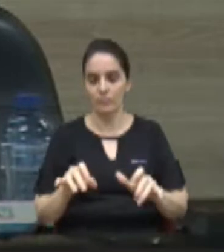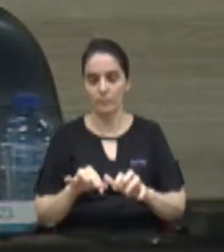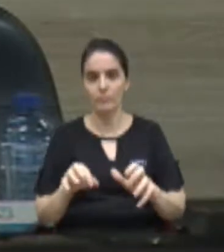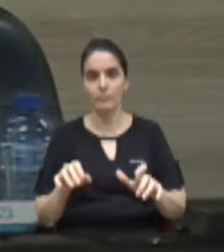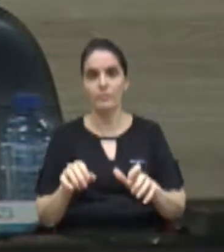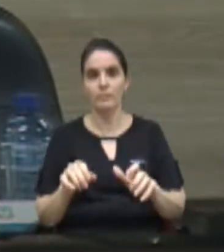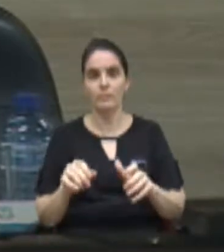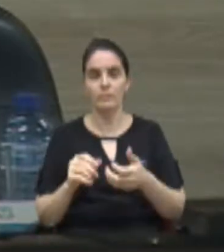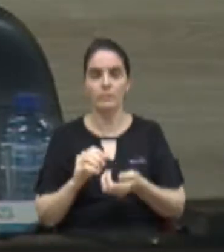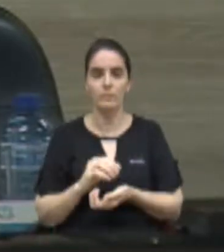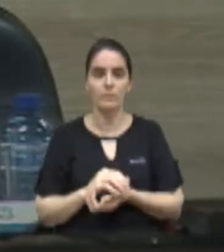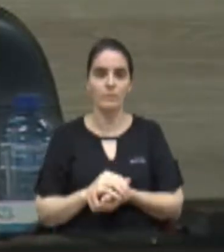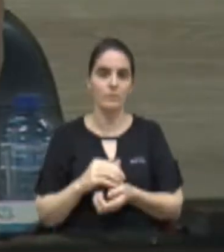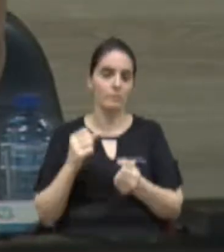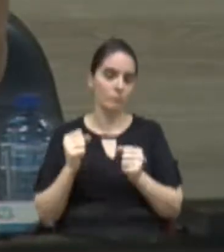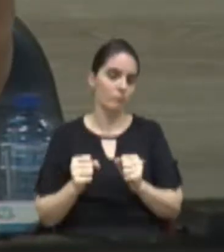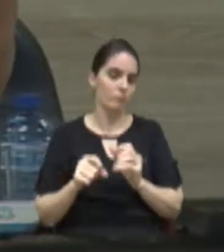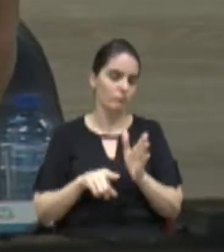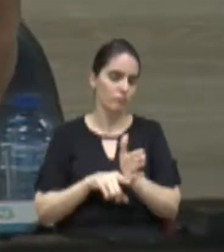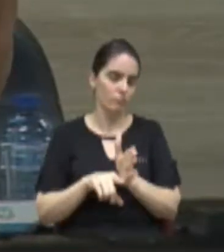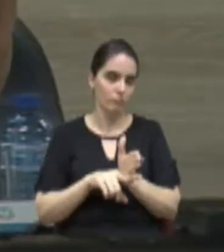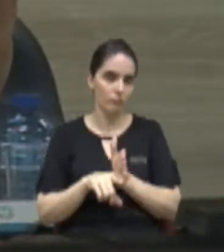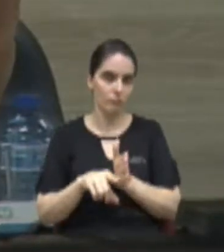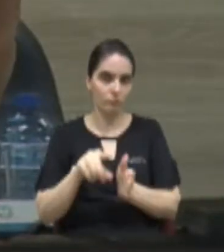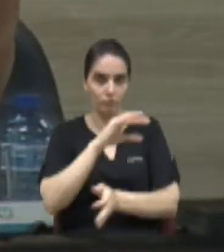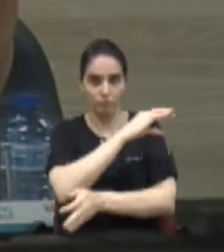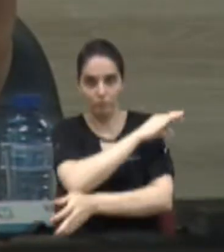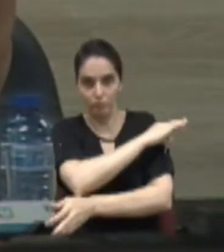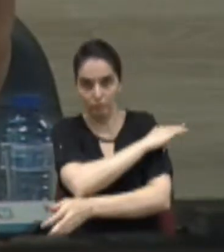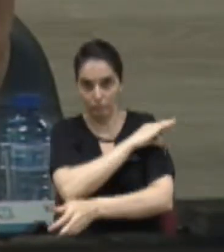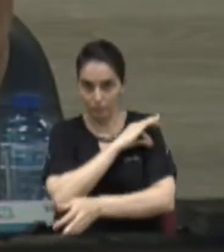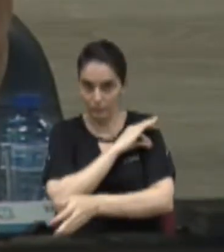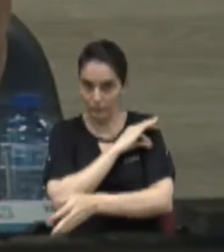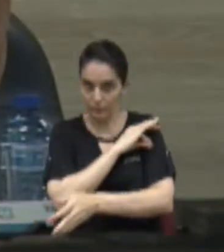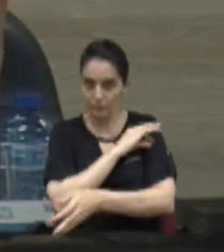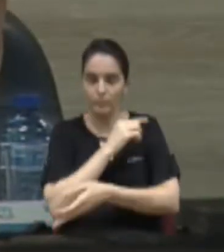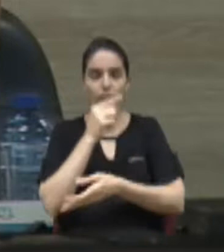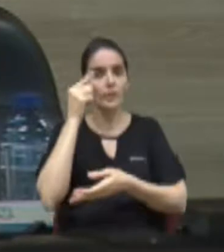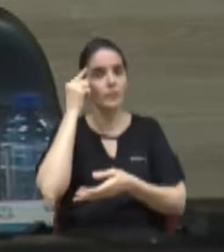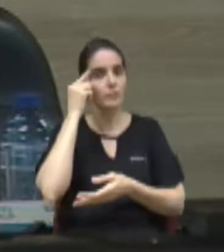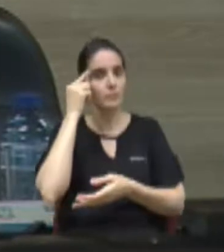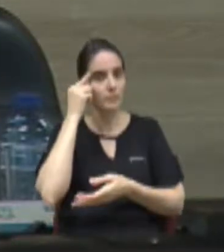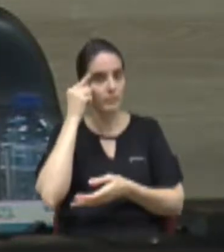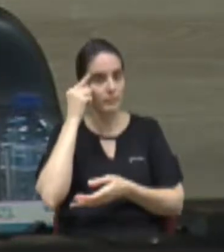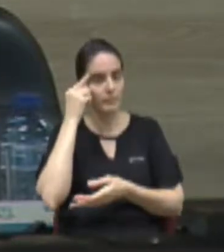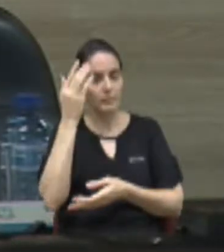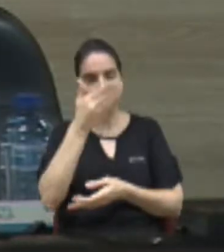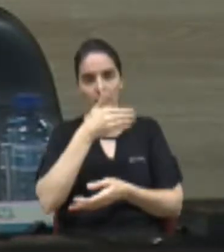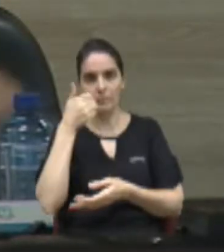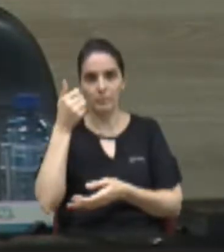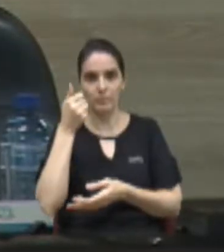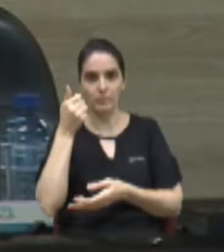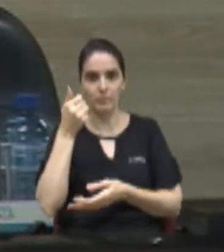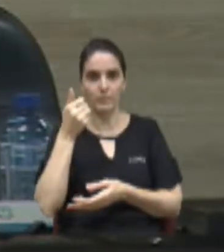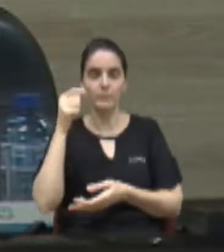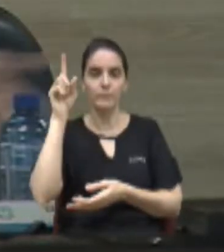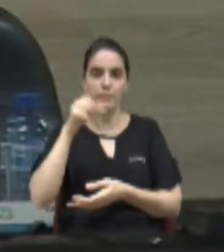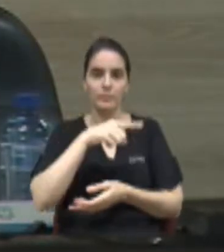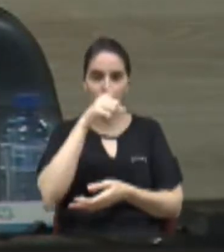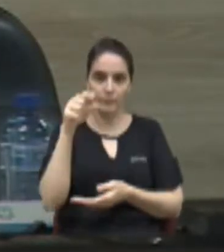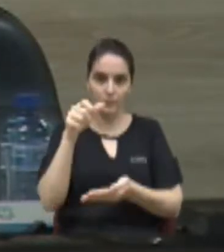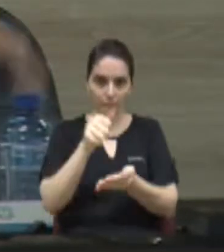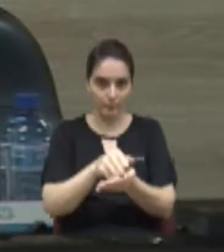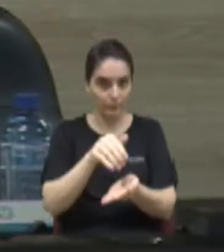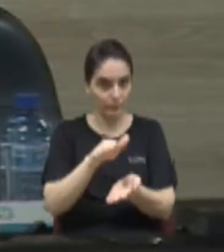ser questionado. Então, o prefeito, devido a esse erro material, acabou cancelando as